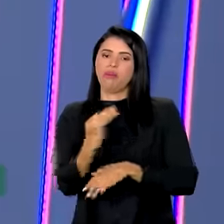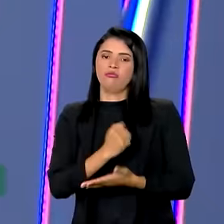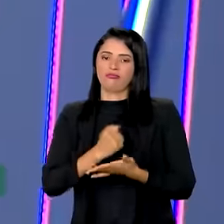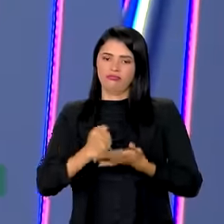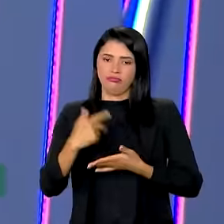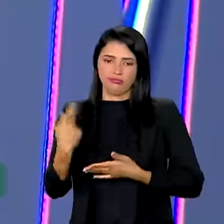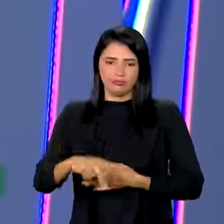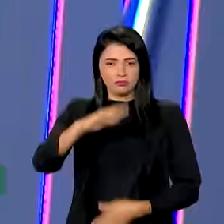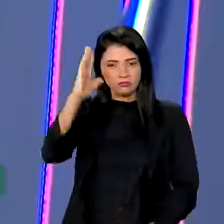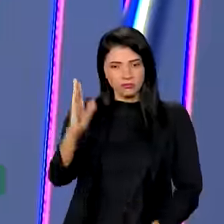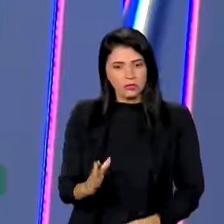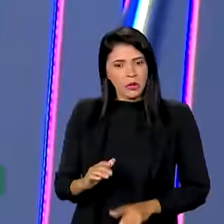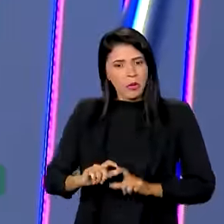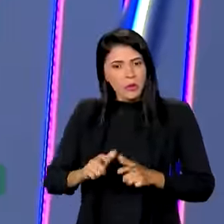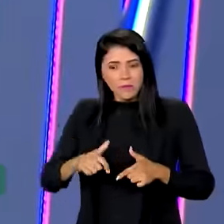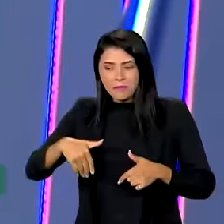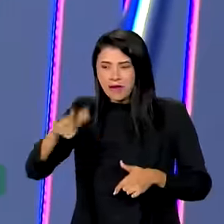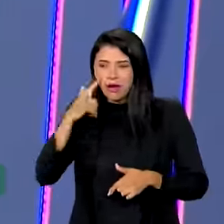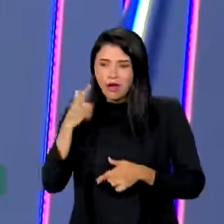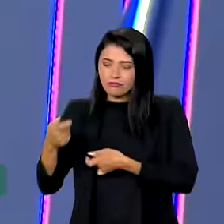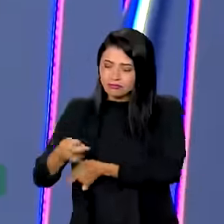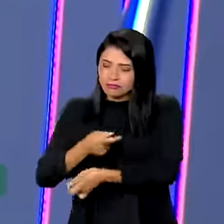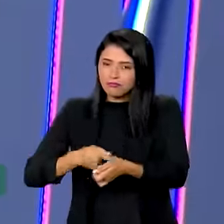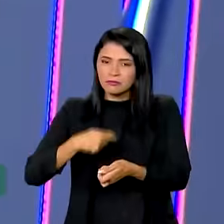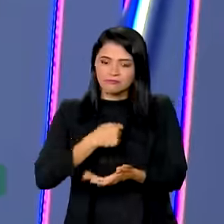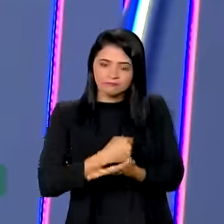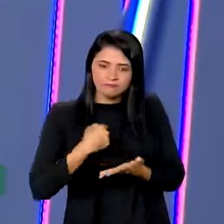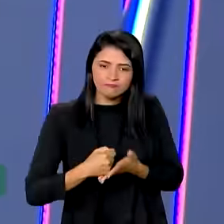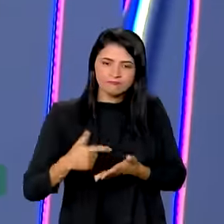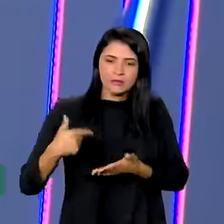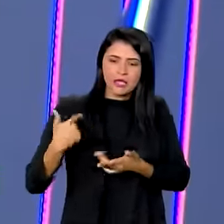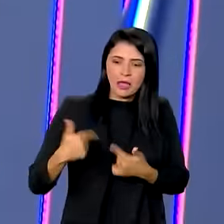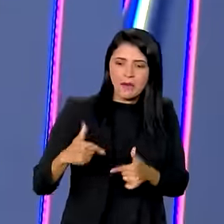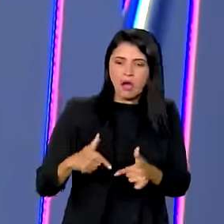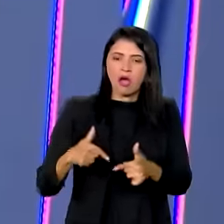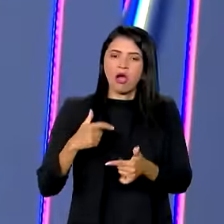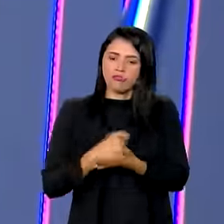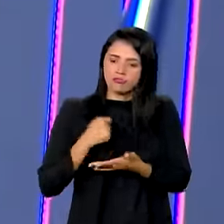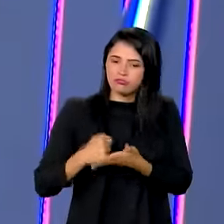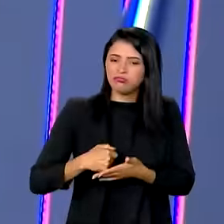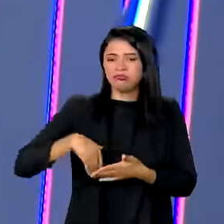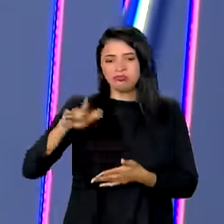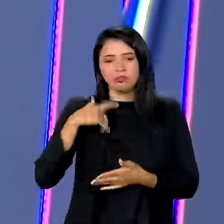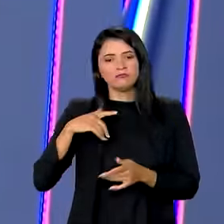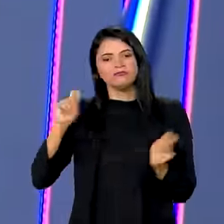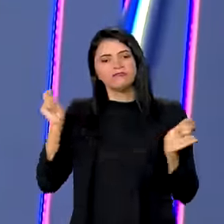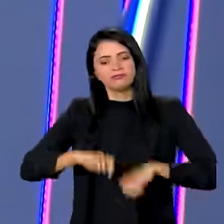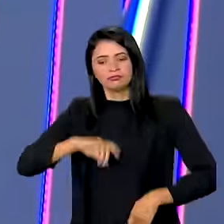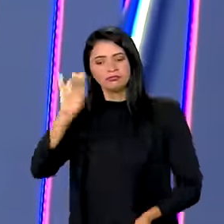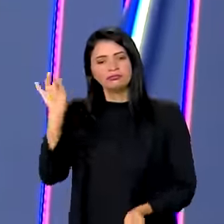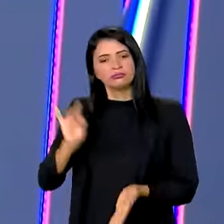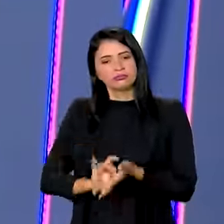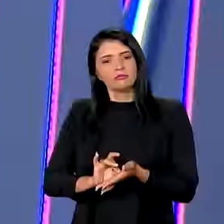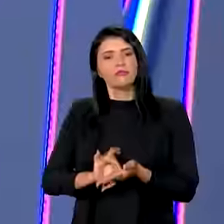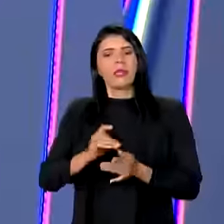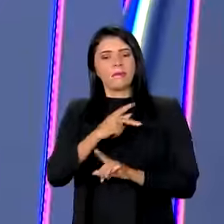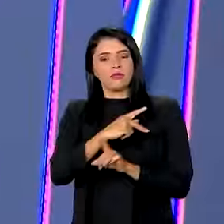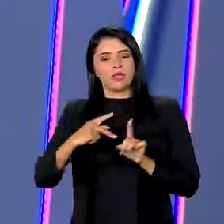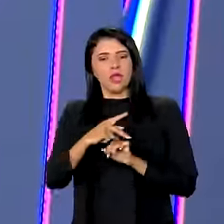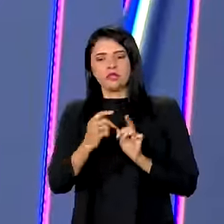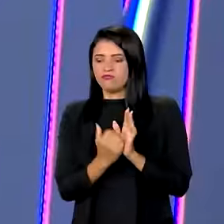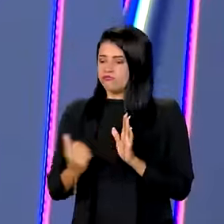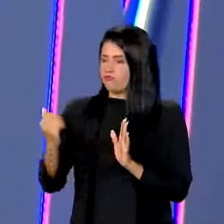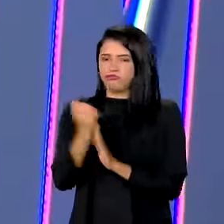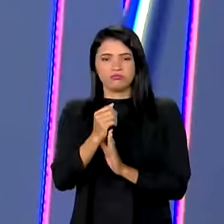Quanto mais a economia é formalizada, quanto mais o trabalho é formalizado, isso potencializa a Previdência,